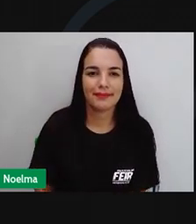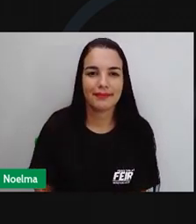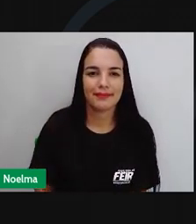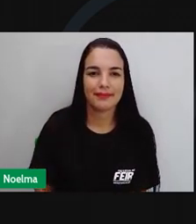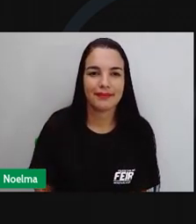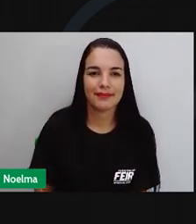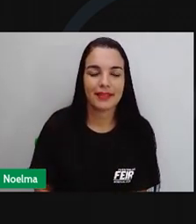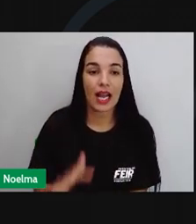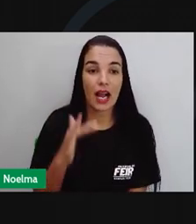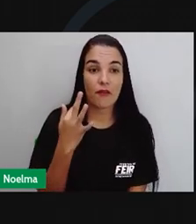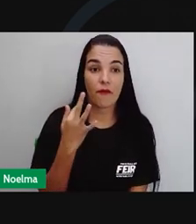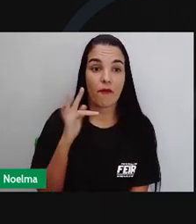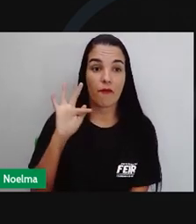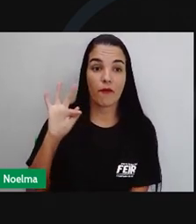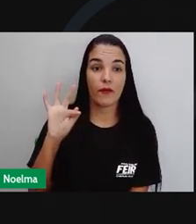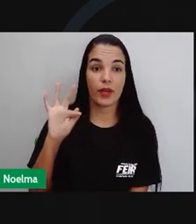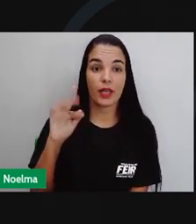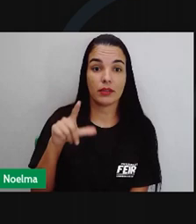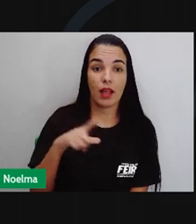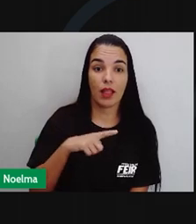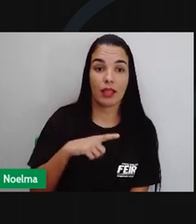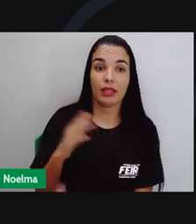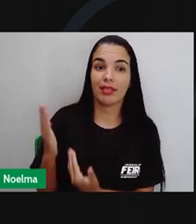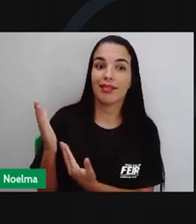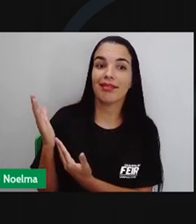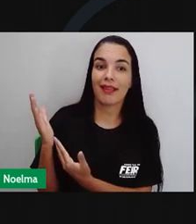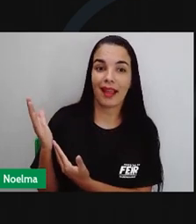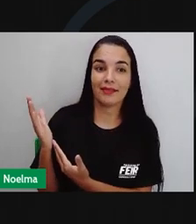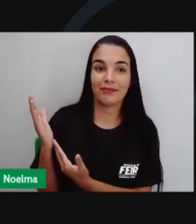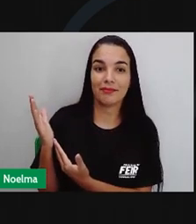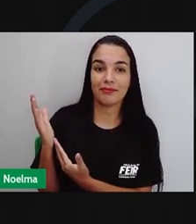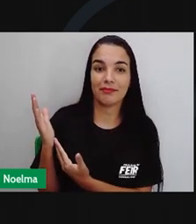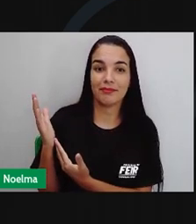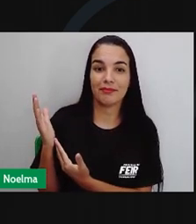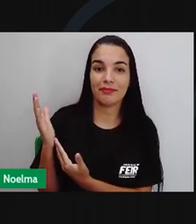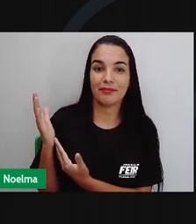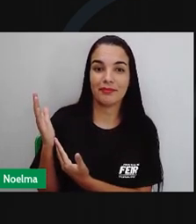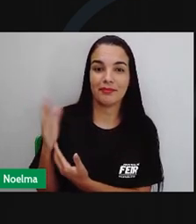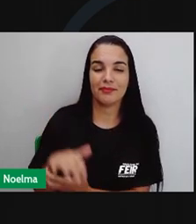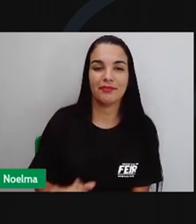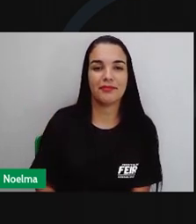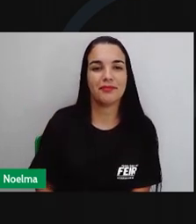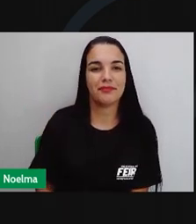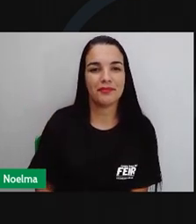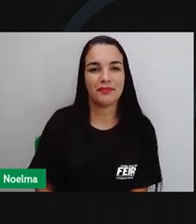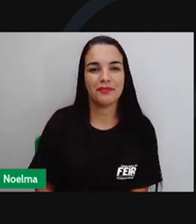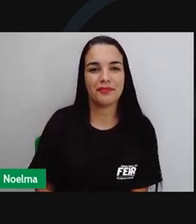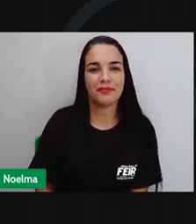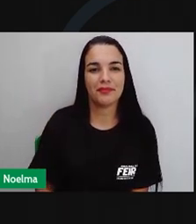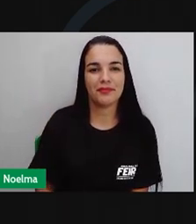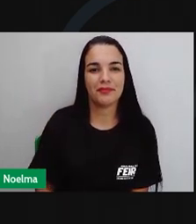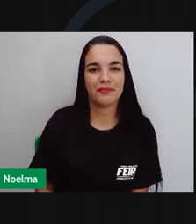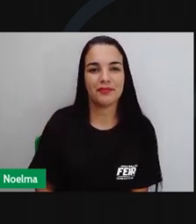Dos franceses, nós herdamos o croissant, o crepe, a panqueca e muitos outros pratos.